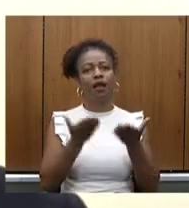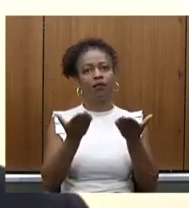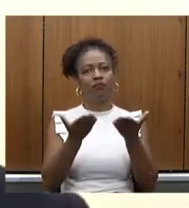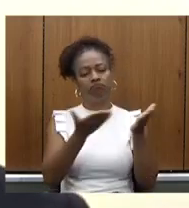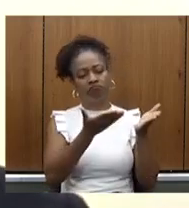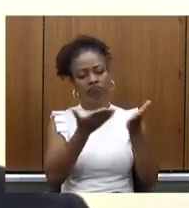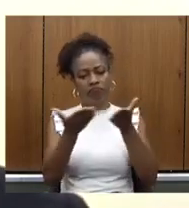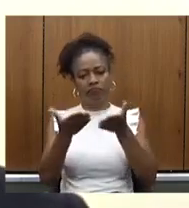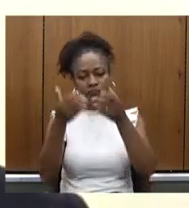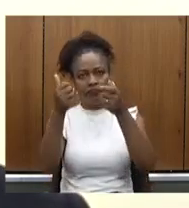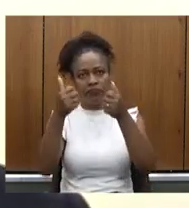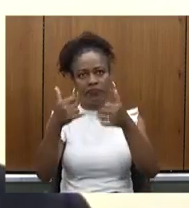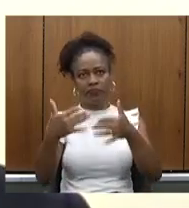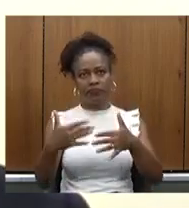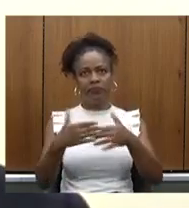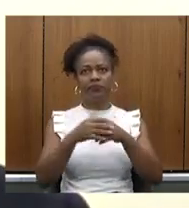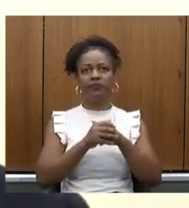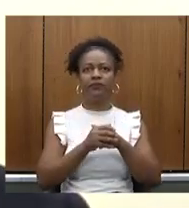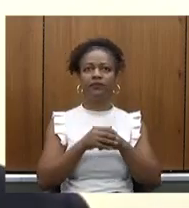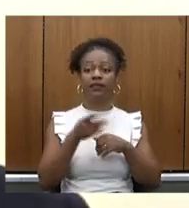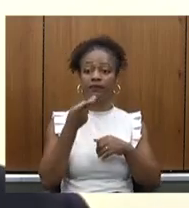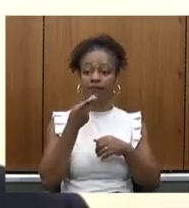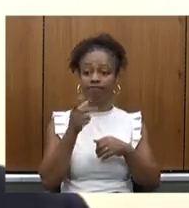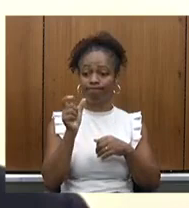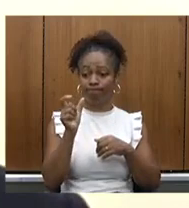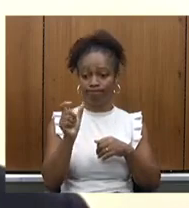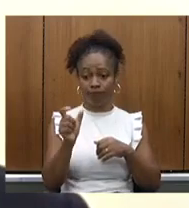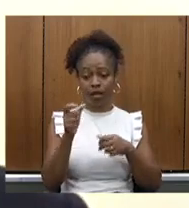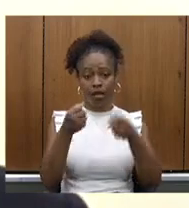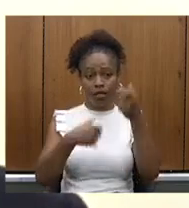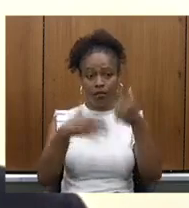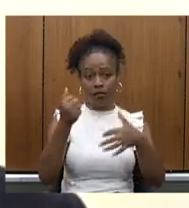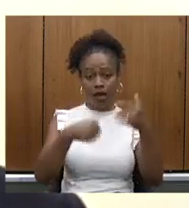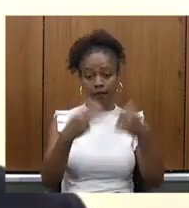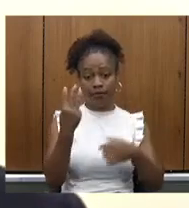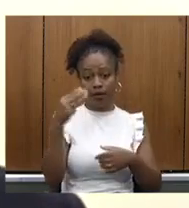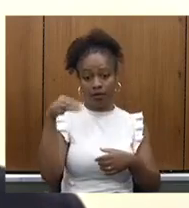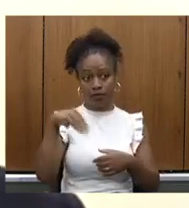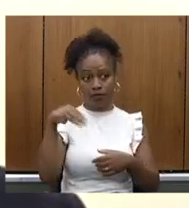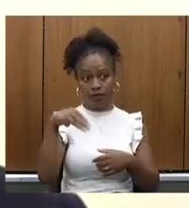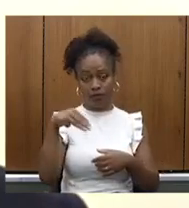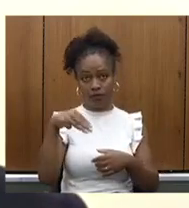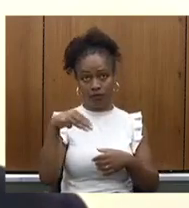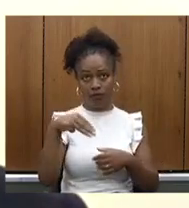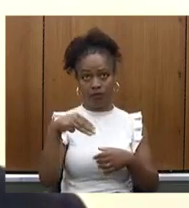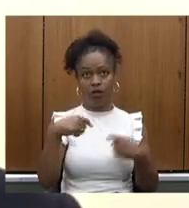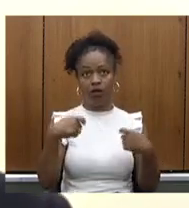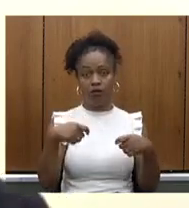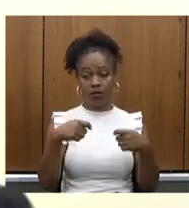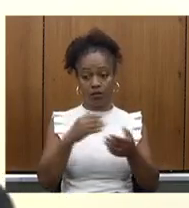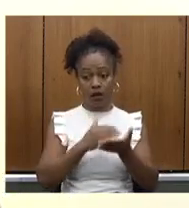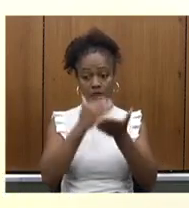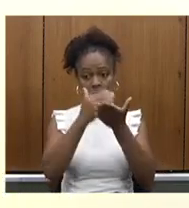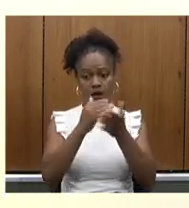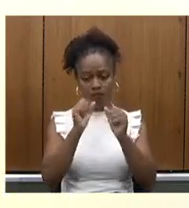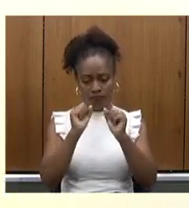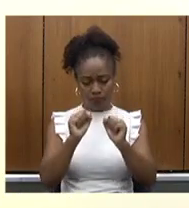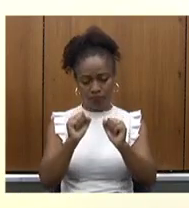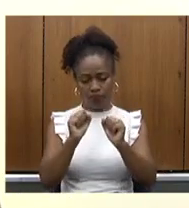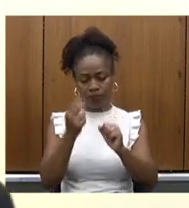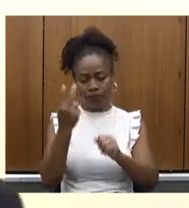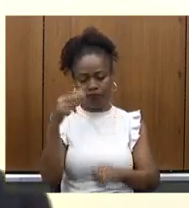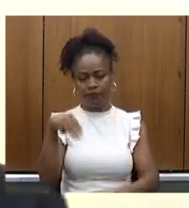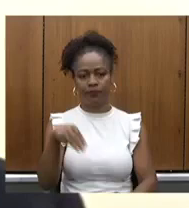Arantes que tem a fala pelo tempo de três minutos caso necessário manifeste ao final da fala do secretário para que tenha mais dois